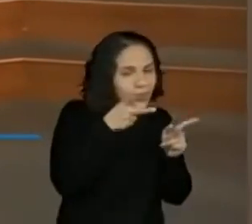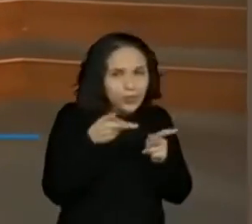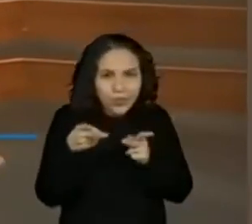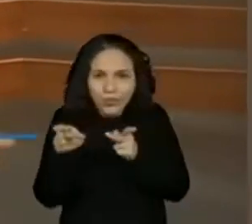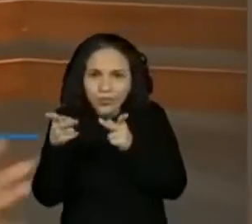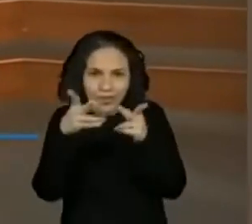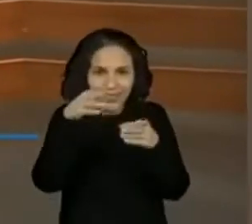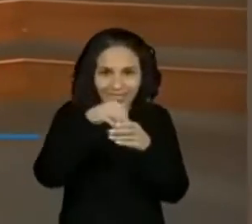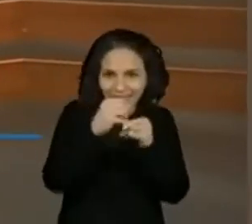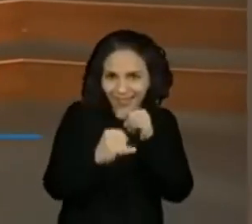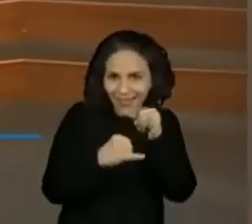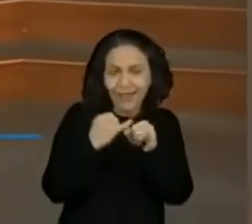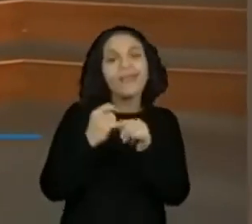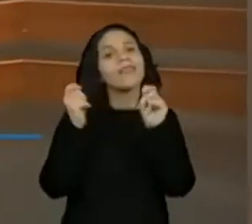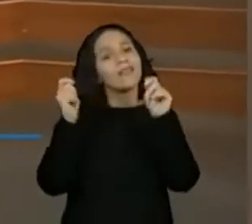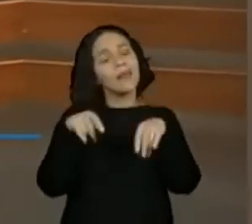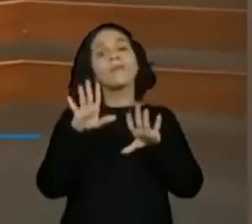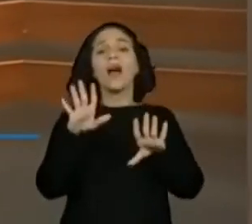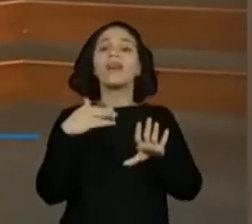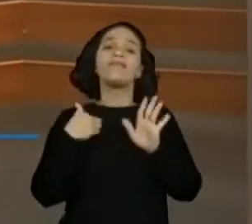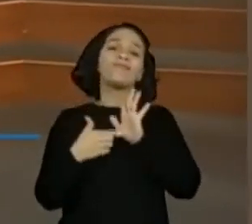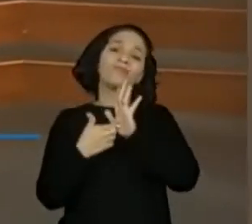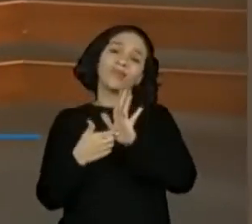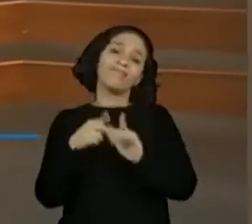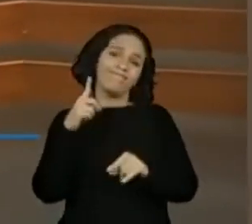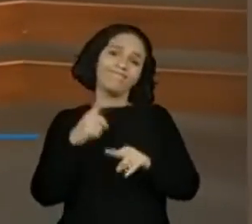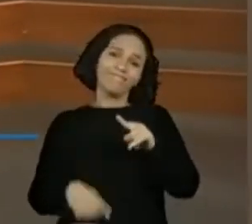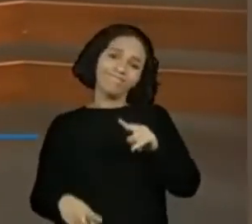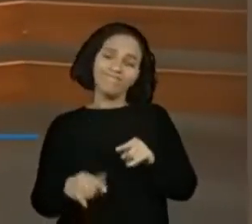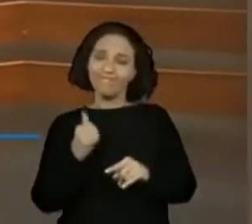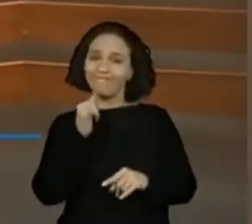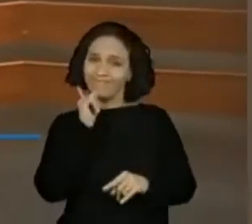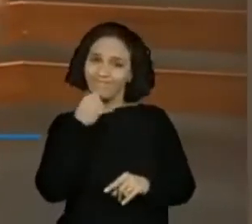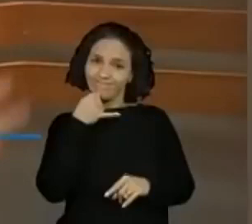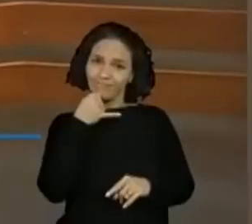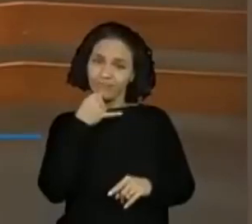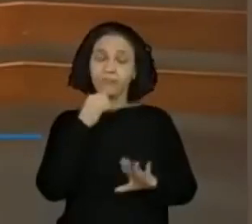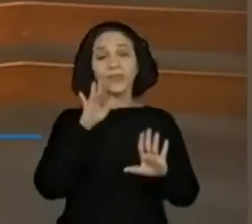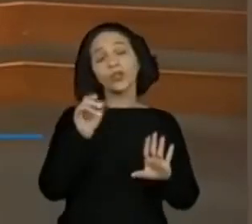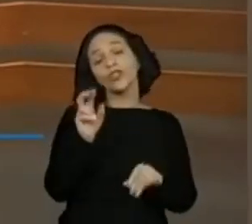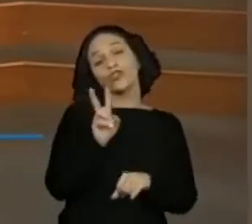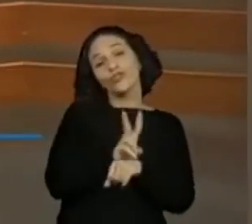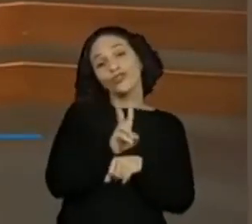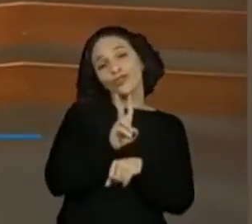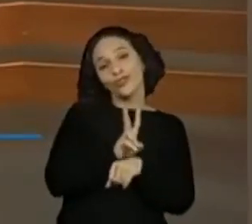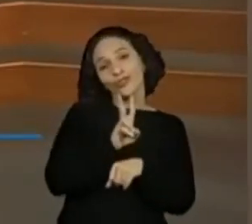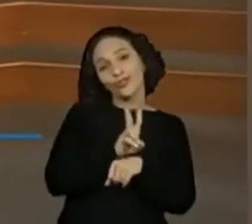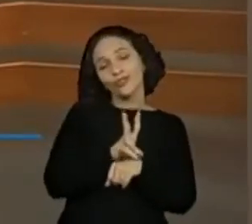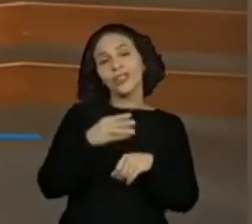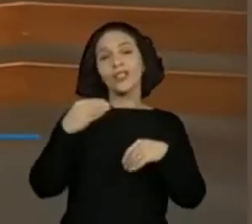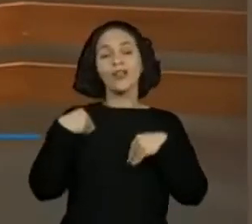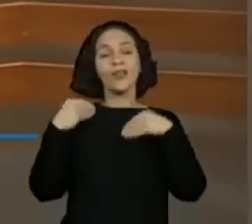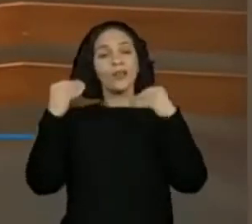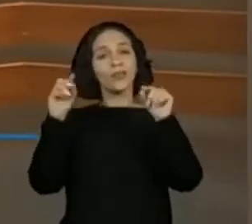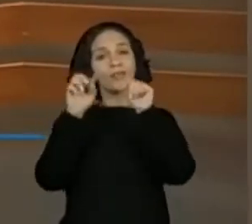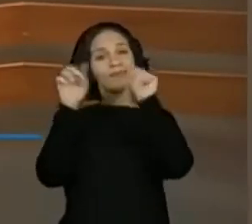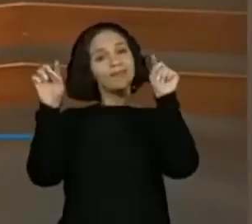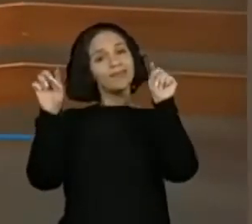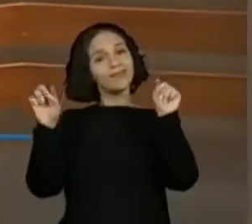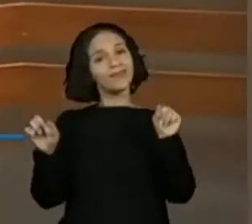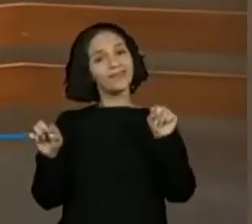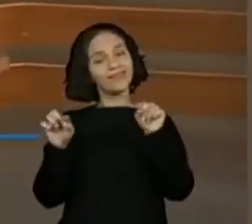certo? Mas, infelizmente, eu não consegui autorização para trazê-lo aqui. Então, para simbolizar, eu coloquei uma moldura